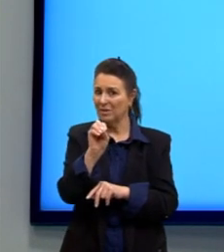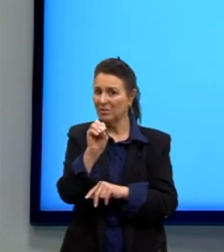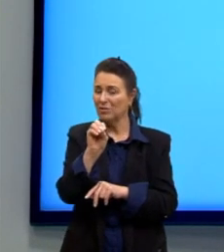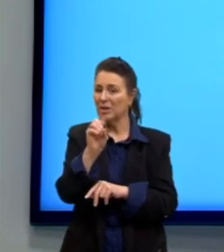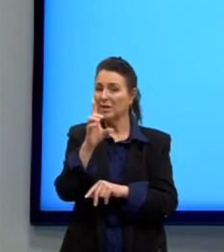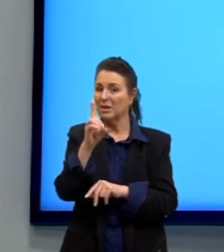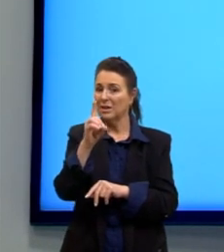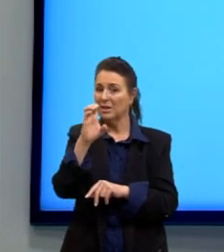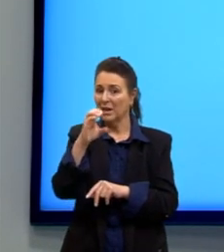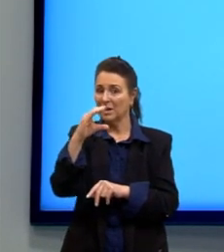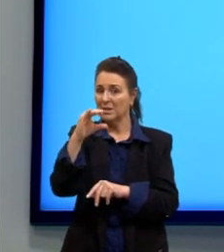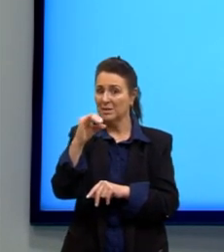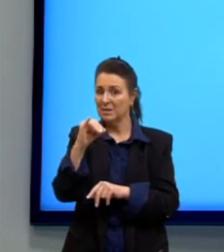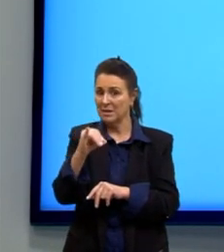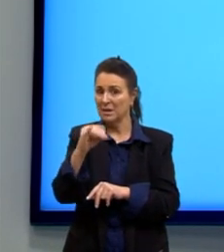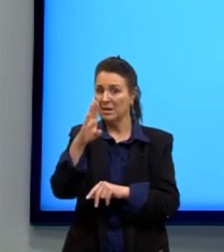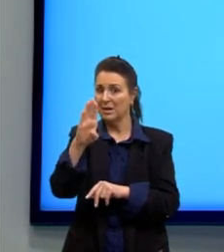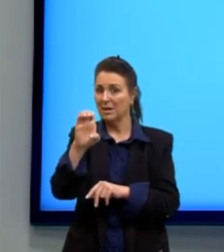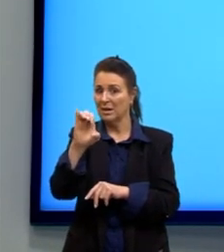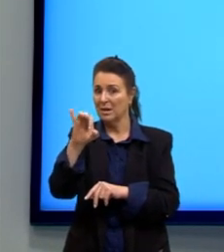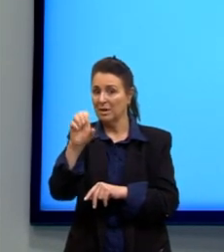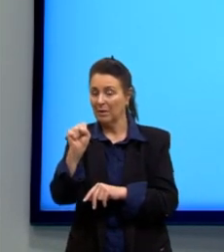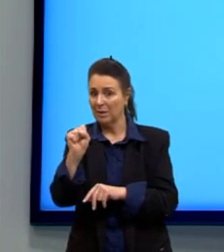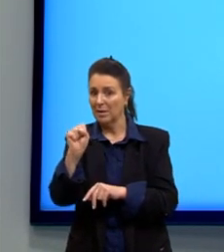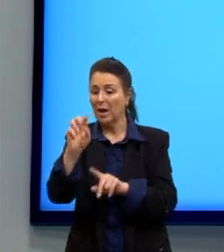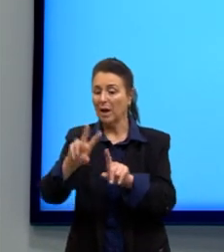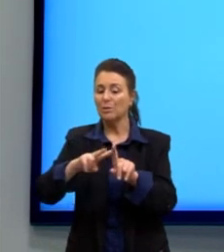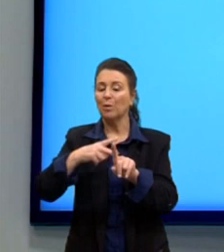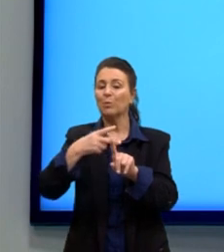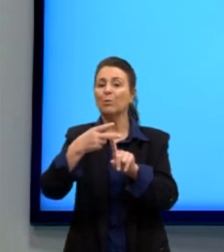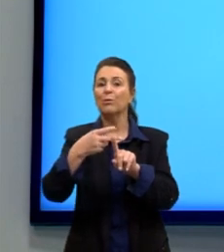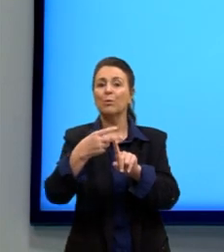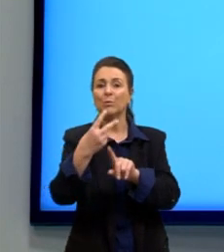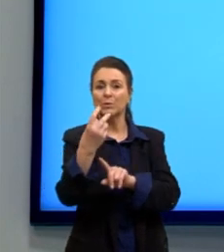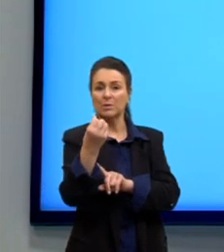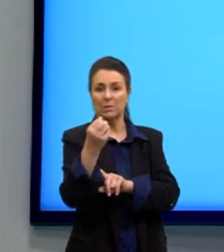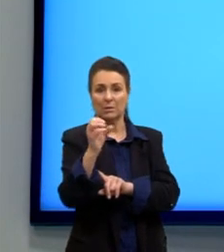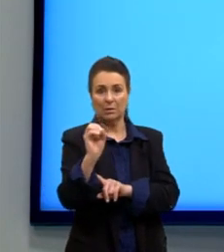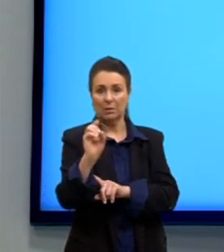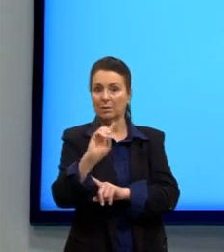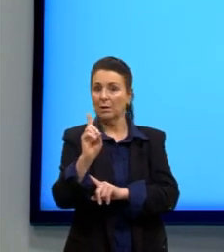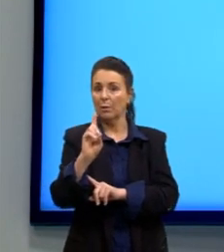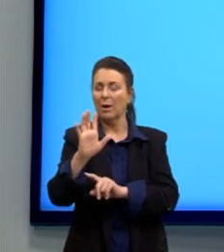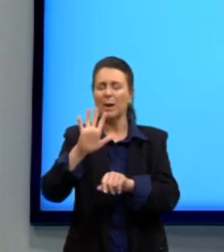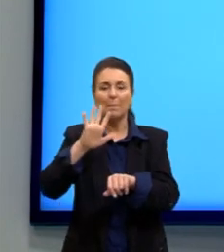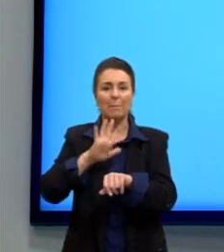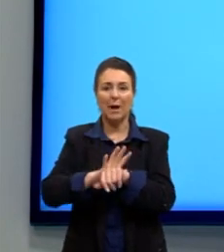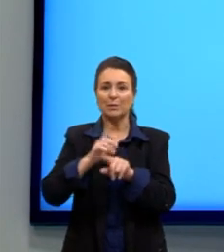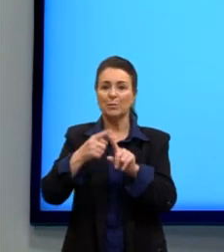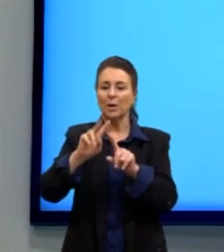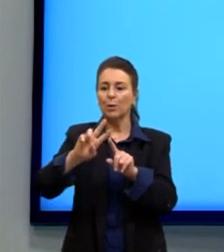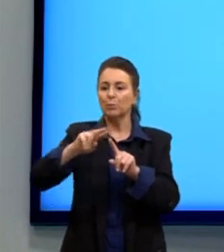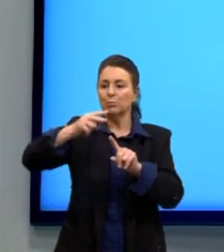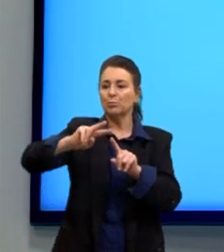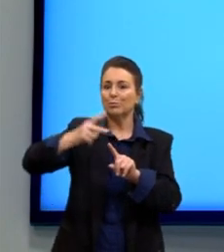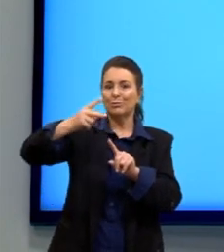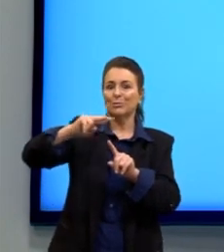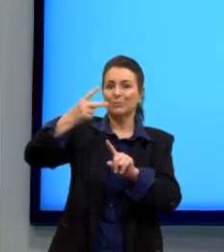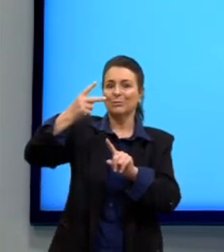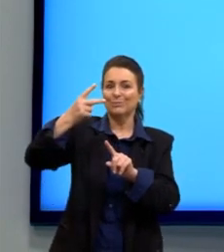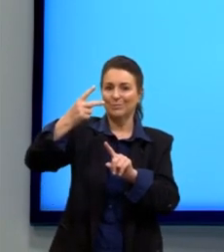decibéis, vai ser exatamente o dobro de 60 decibéis. Não, tá? Porque a gente está usando uma escala